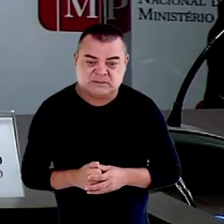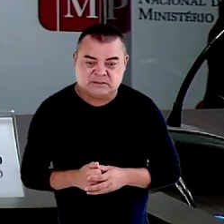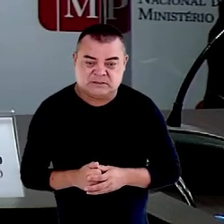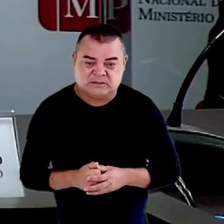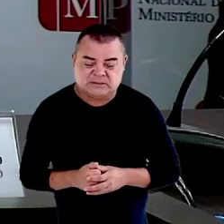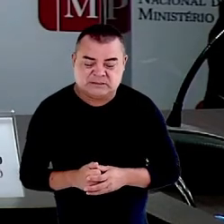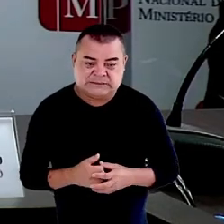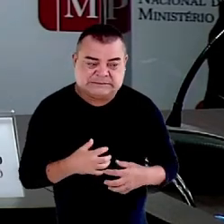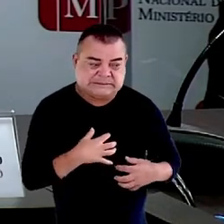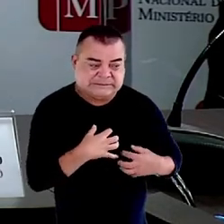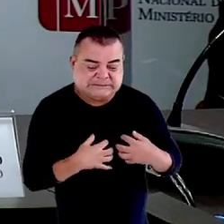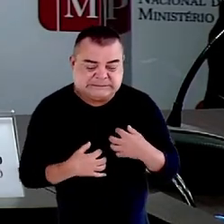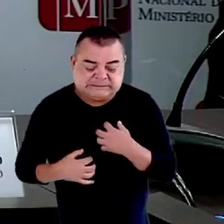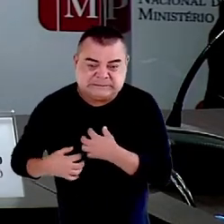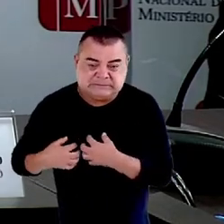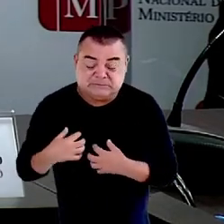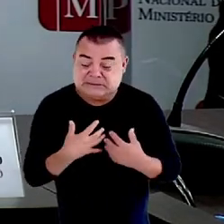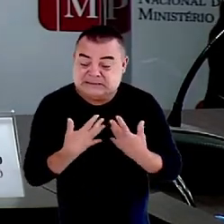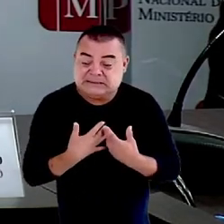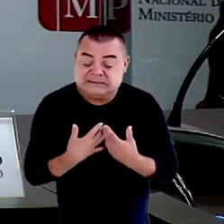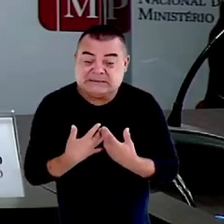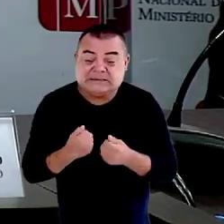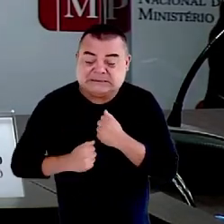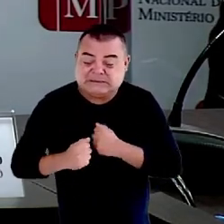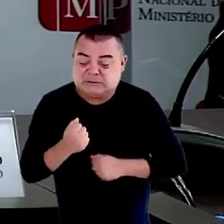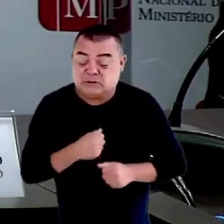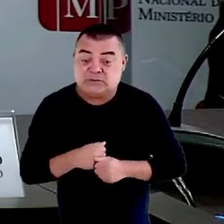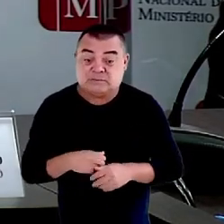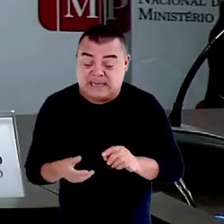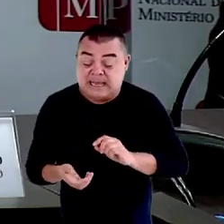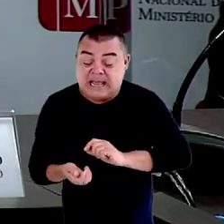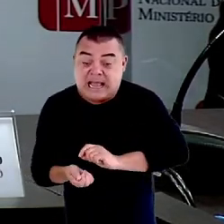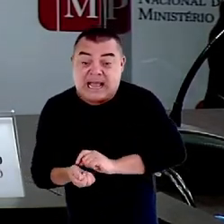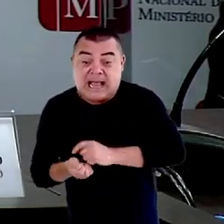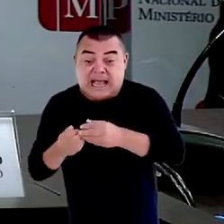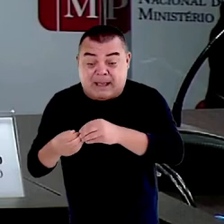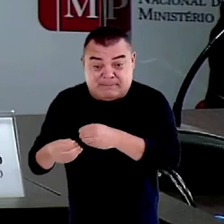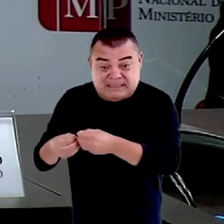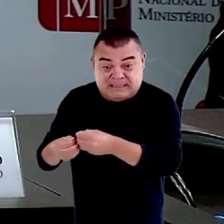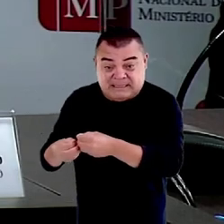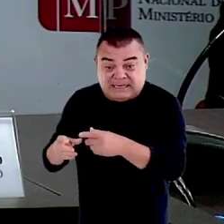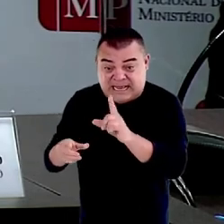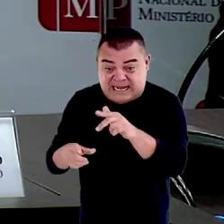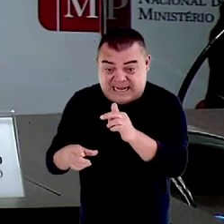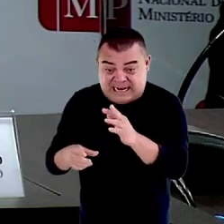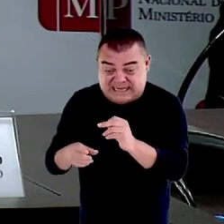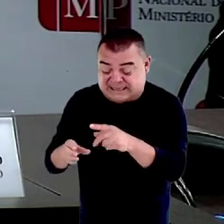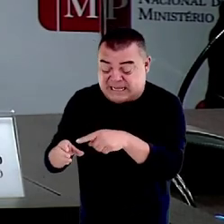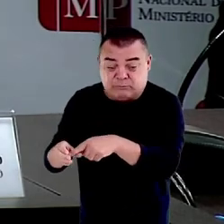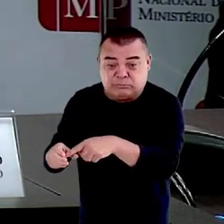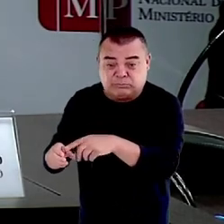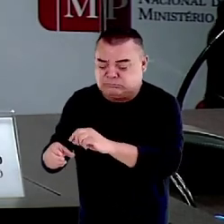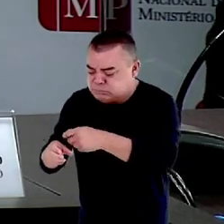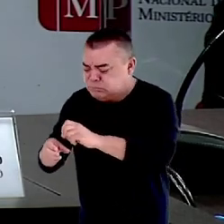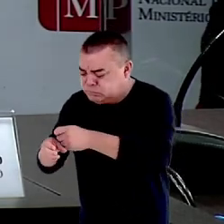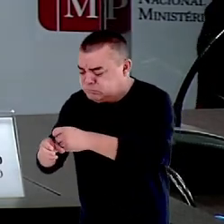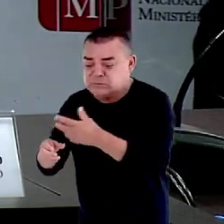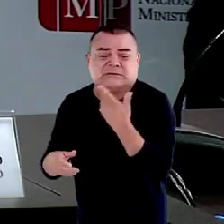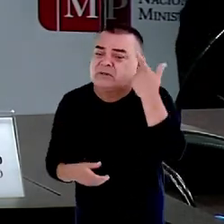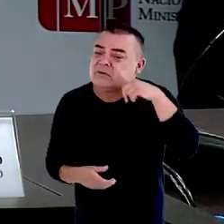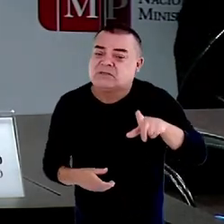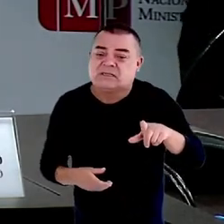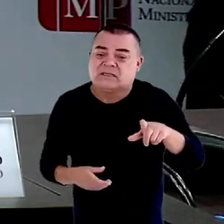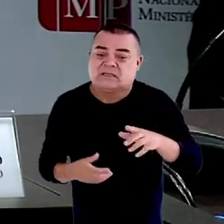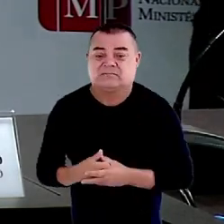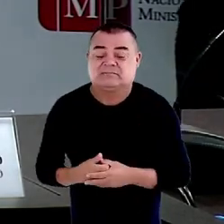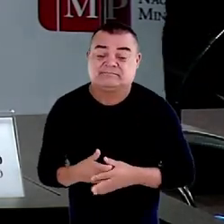para abrir a lata de doce de figo que ele não conseguiu abrir, ela estava toda amassada porque ele não tinha nem instrumental,